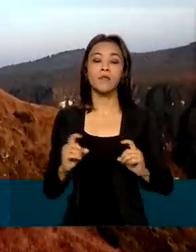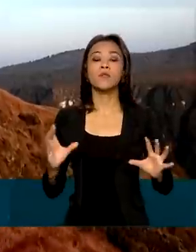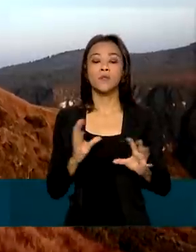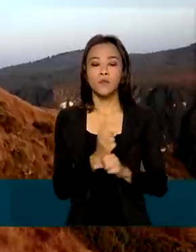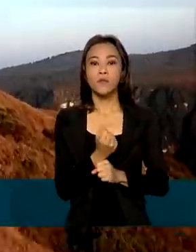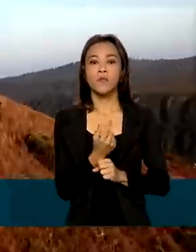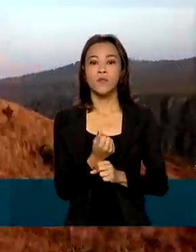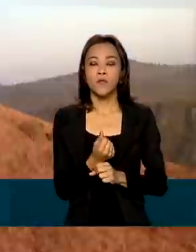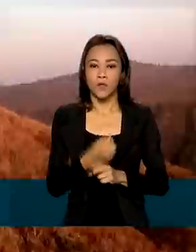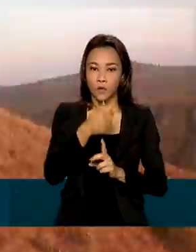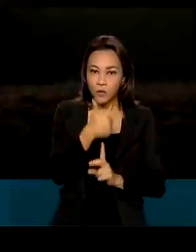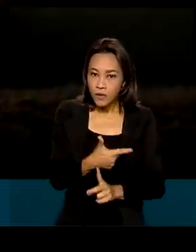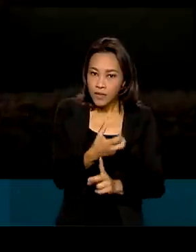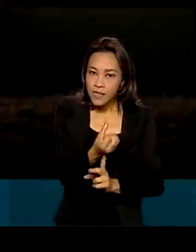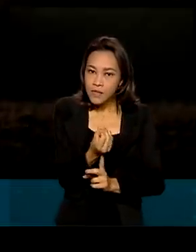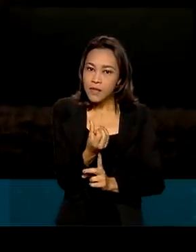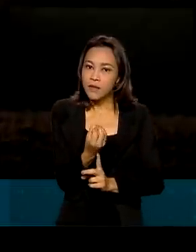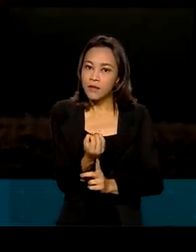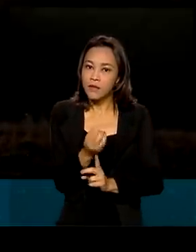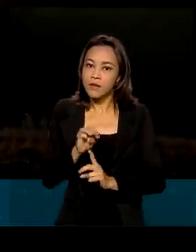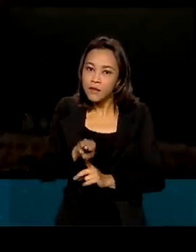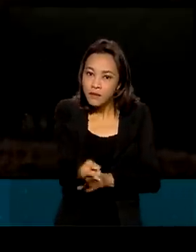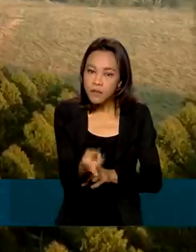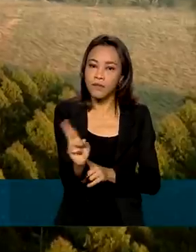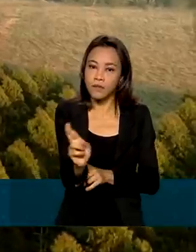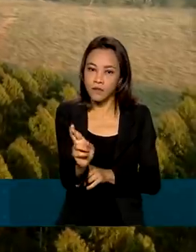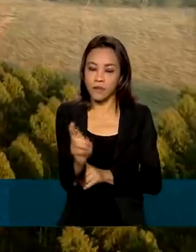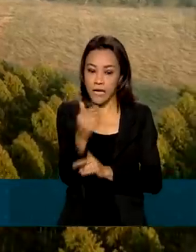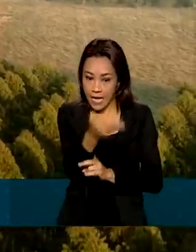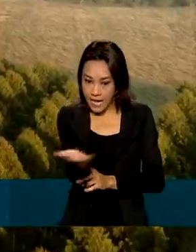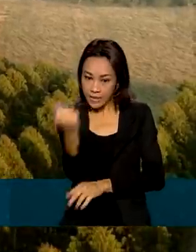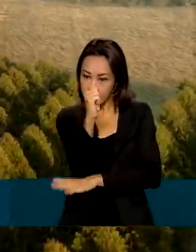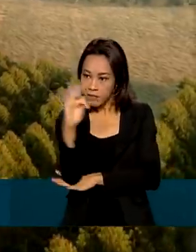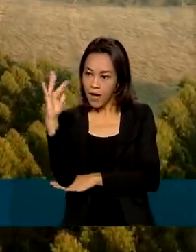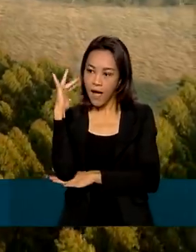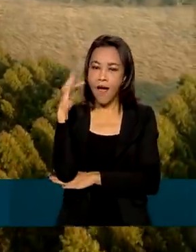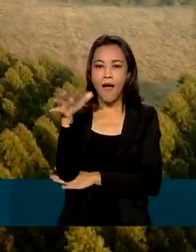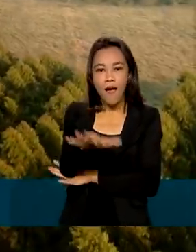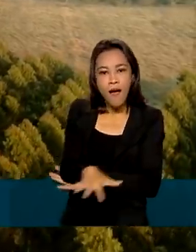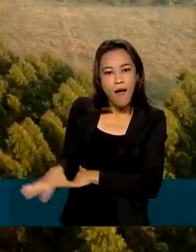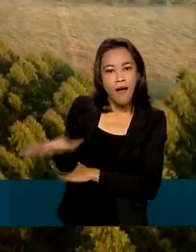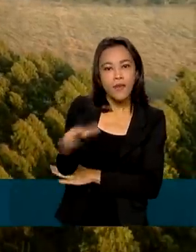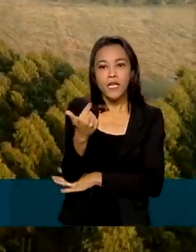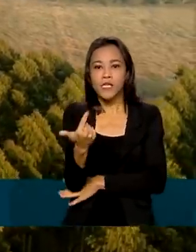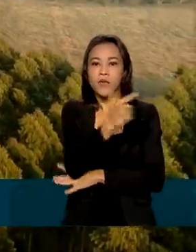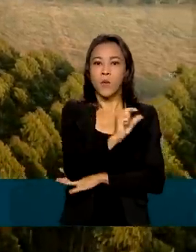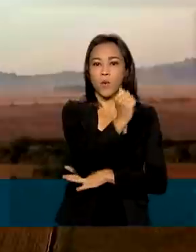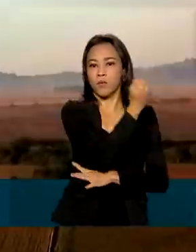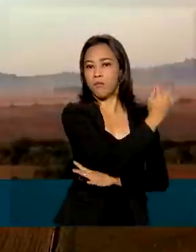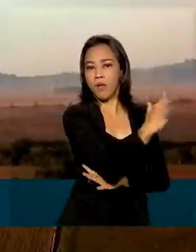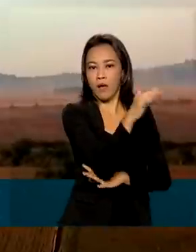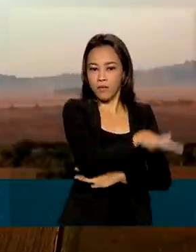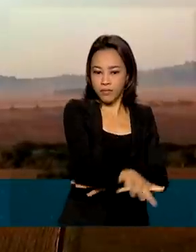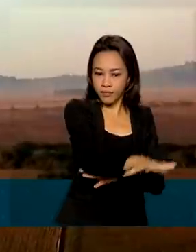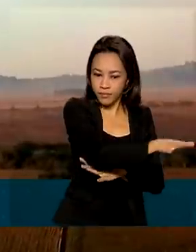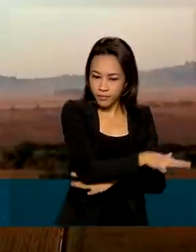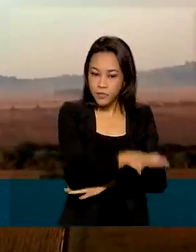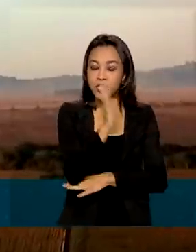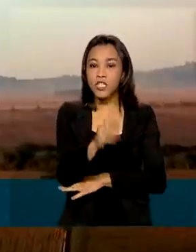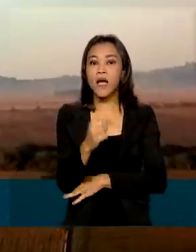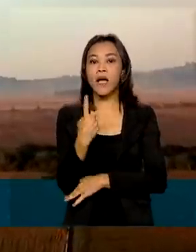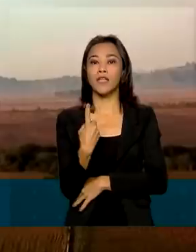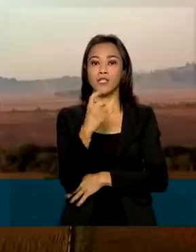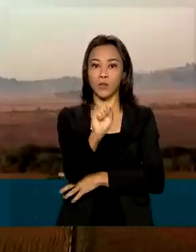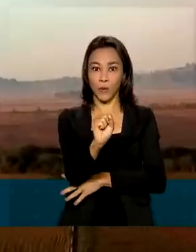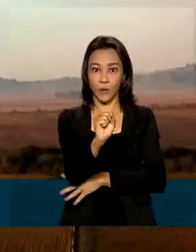em R 260 milhões. Com os parques de Aparados da Serra e Serra Geral, já são 18 unidades de